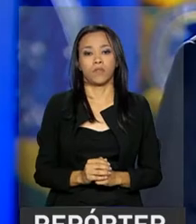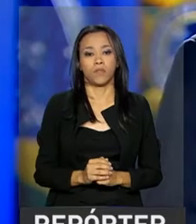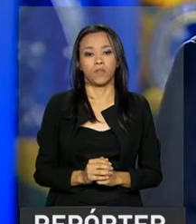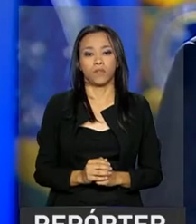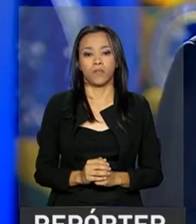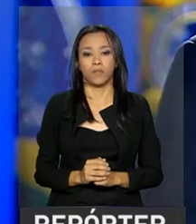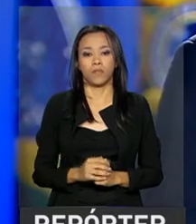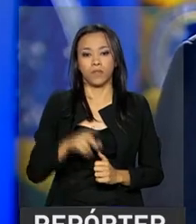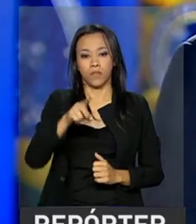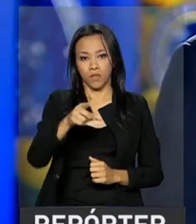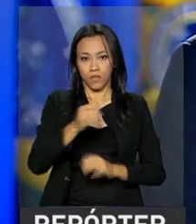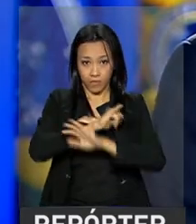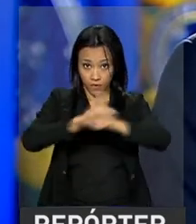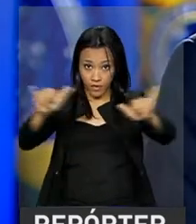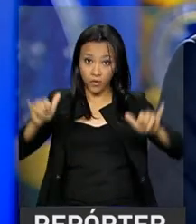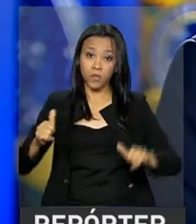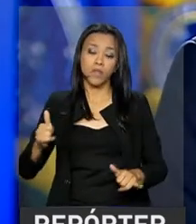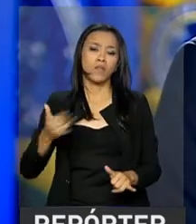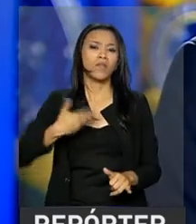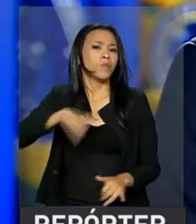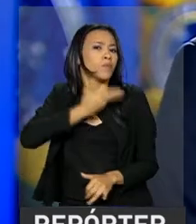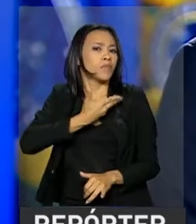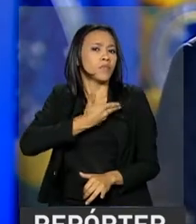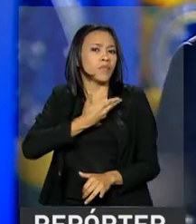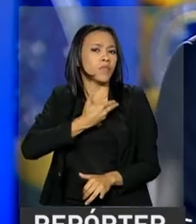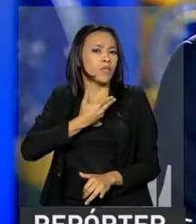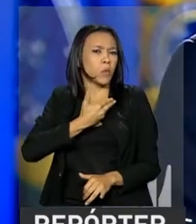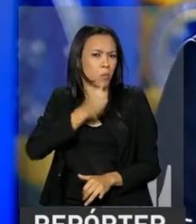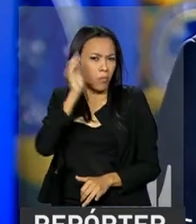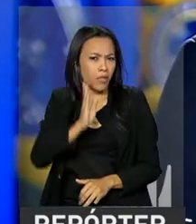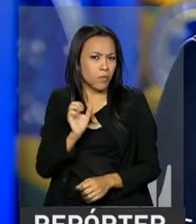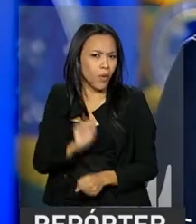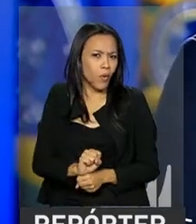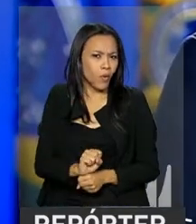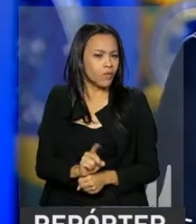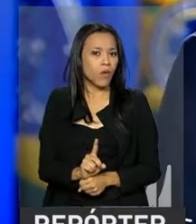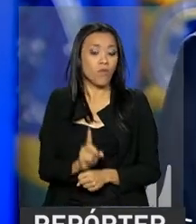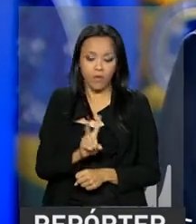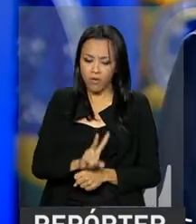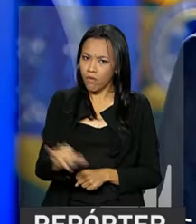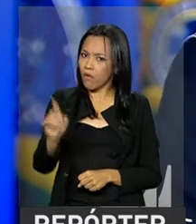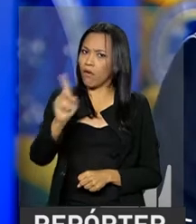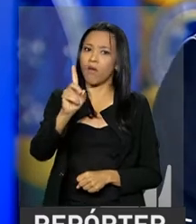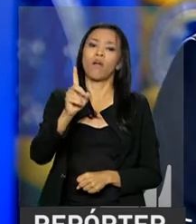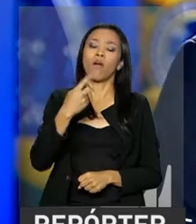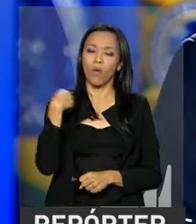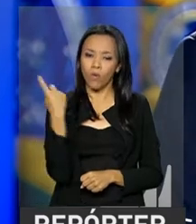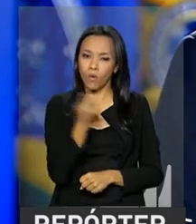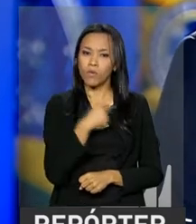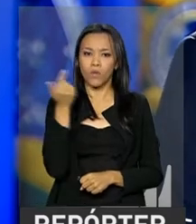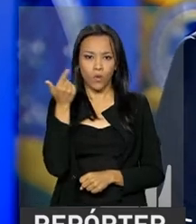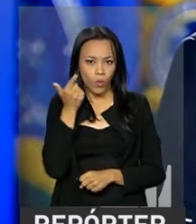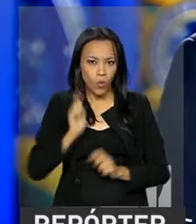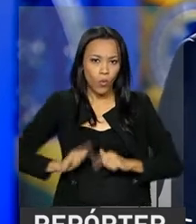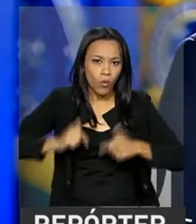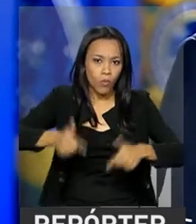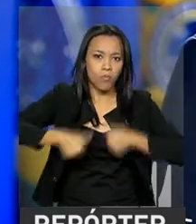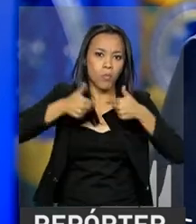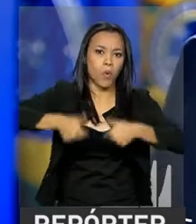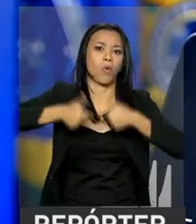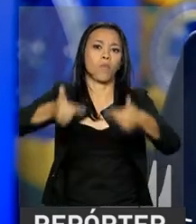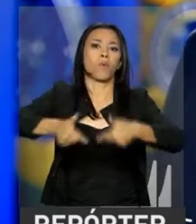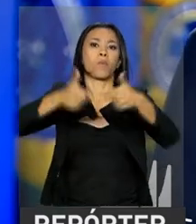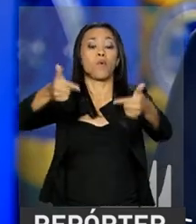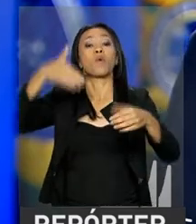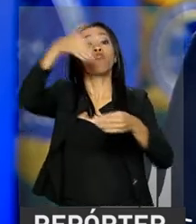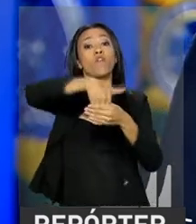Meus amigos, o Brasil não parou e não vai parar. Continuamos avançando e votando matérias